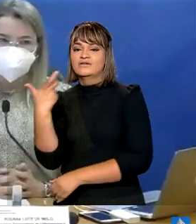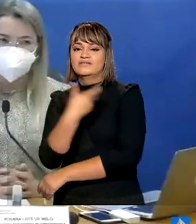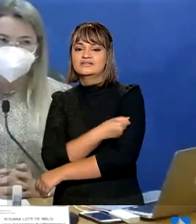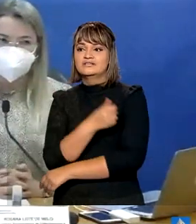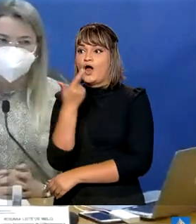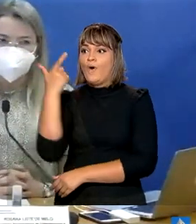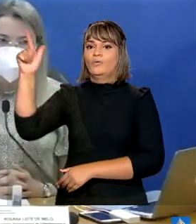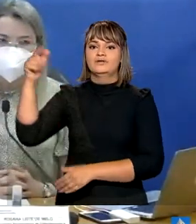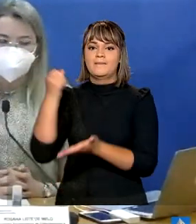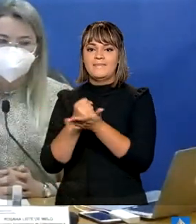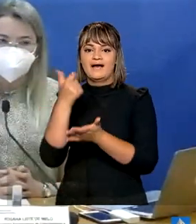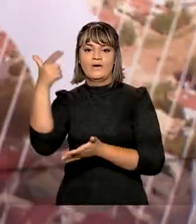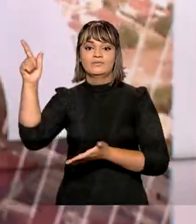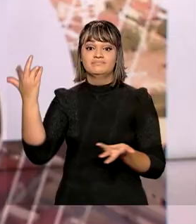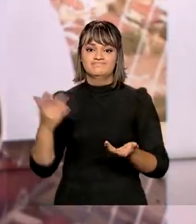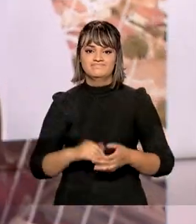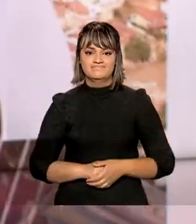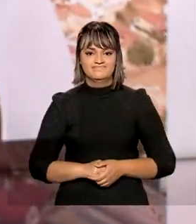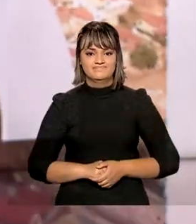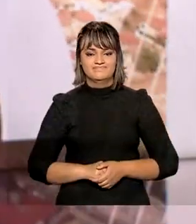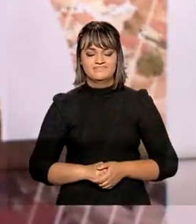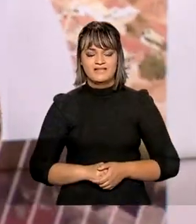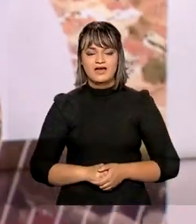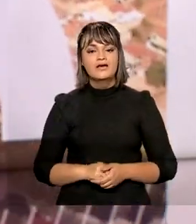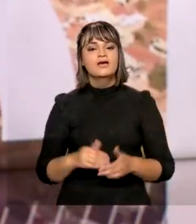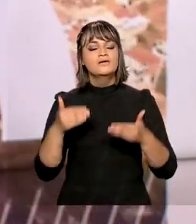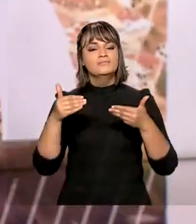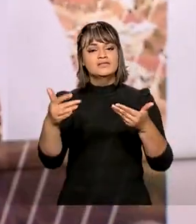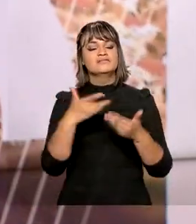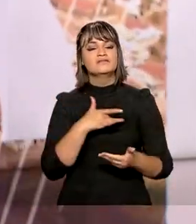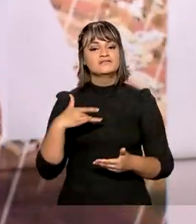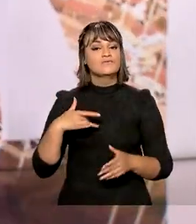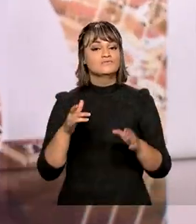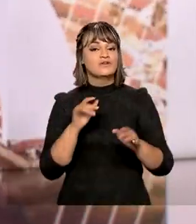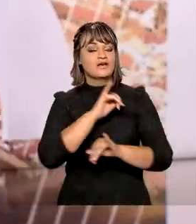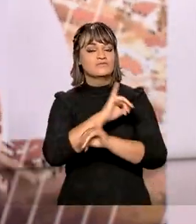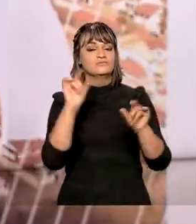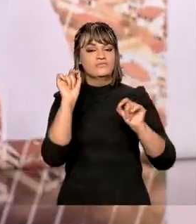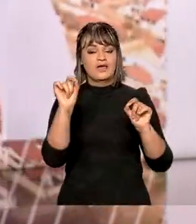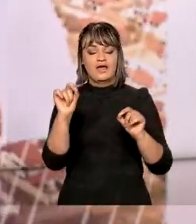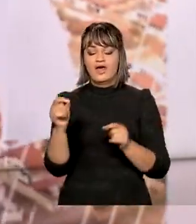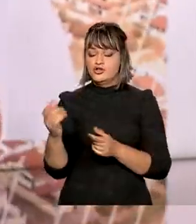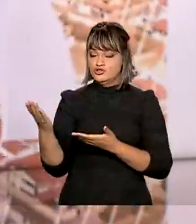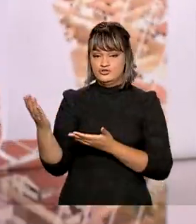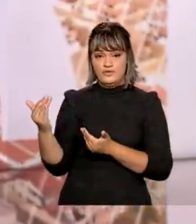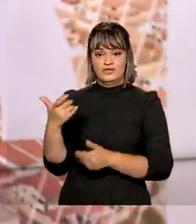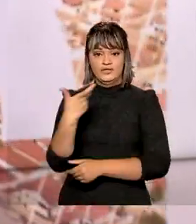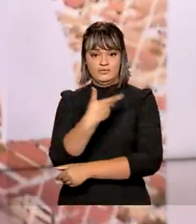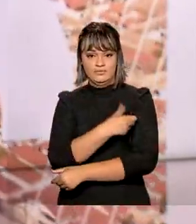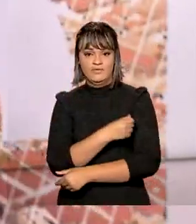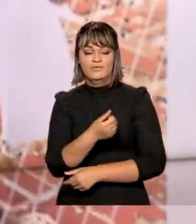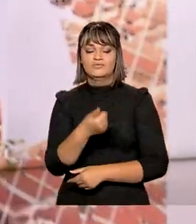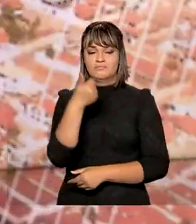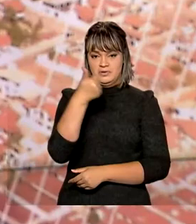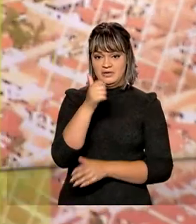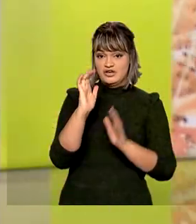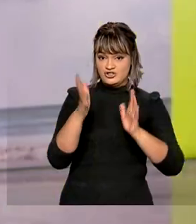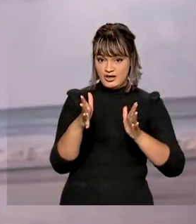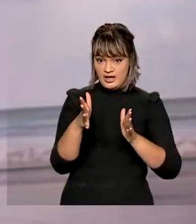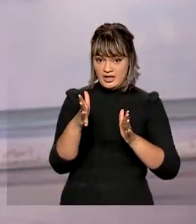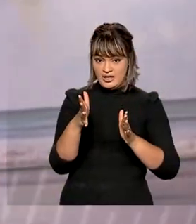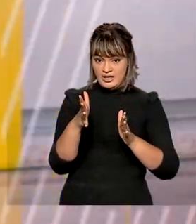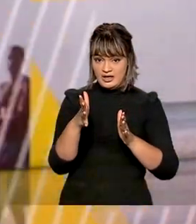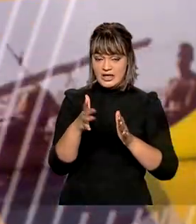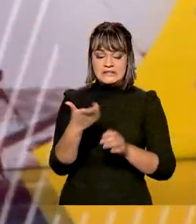ainda tomaram de outro imunizante. O Ministério da Saúde também informou que os adolescentes que tomaram a primeira dose da vacina